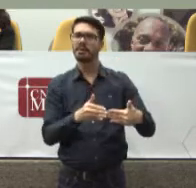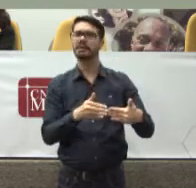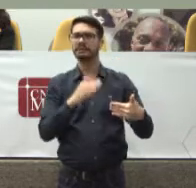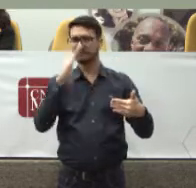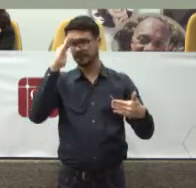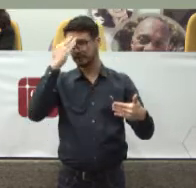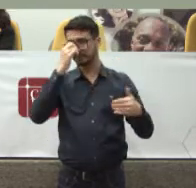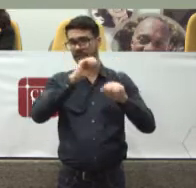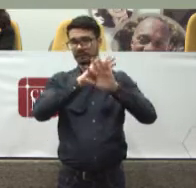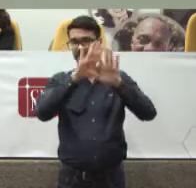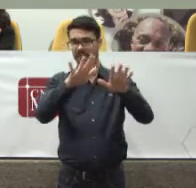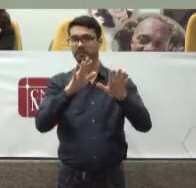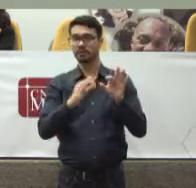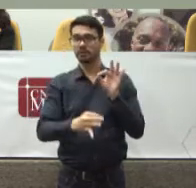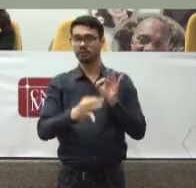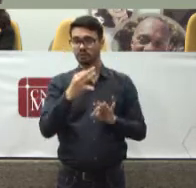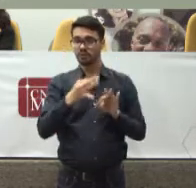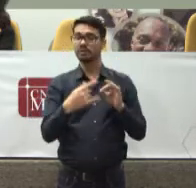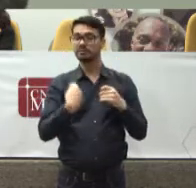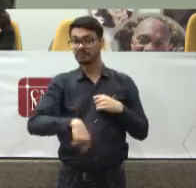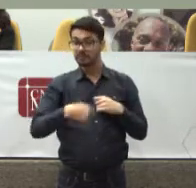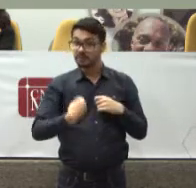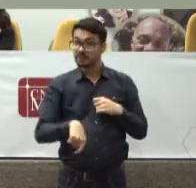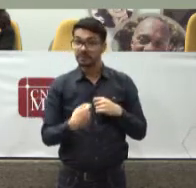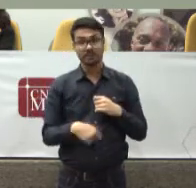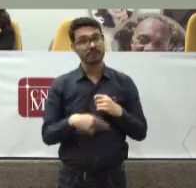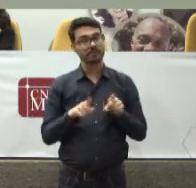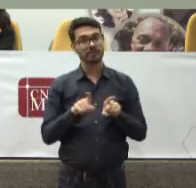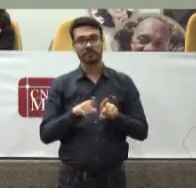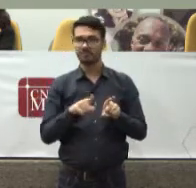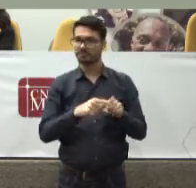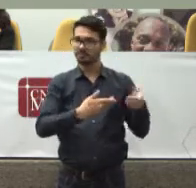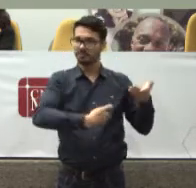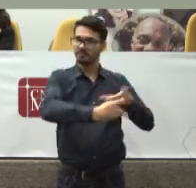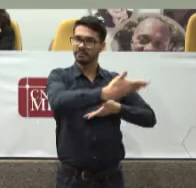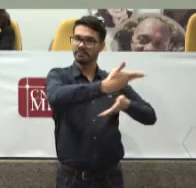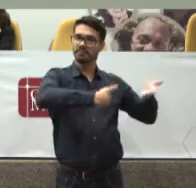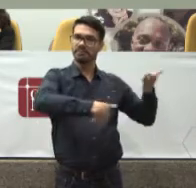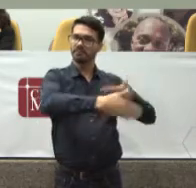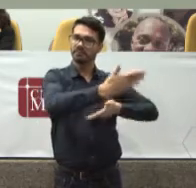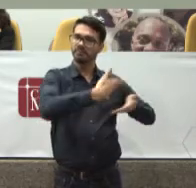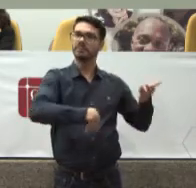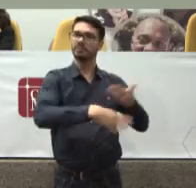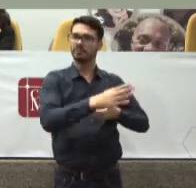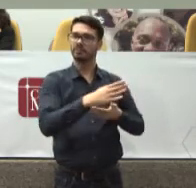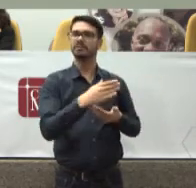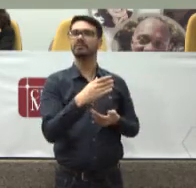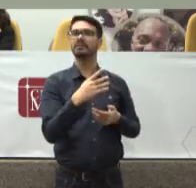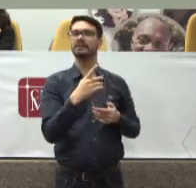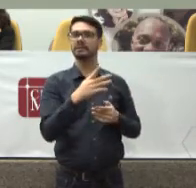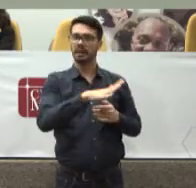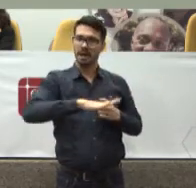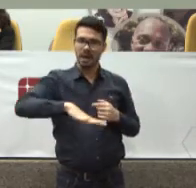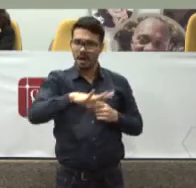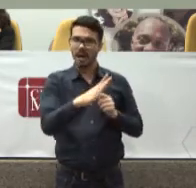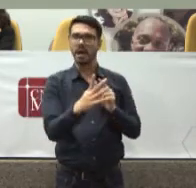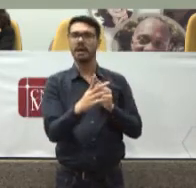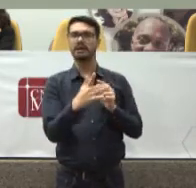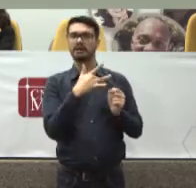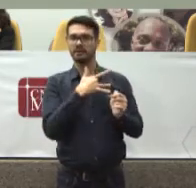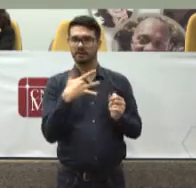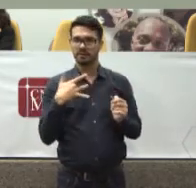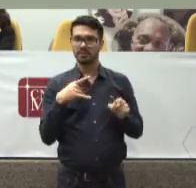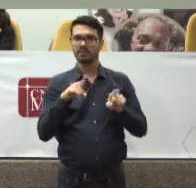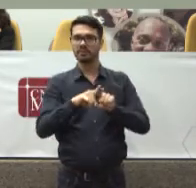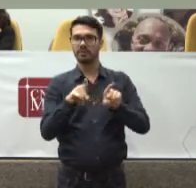Que o exercício Da jurisdição E da interlocução Com os demais atores Do sistema de saúde E do sistema de justiça